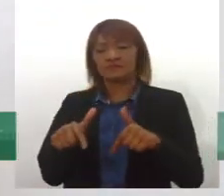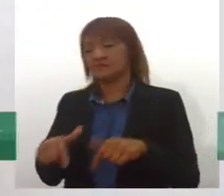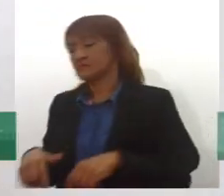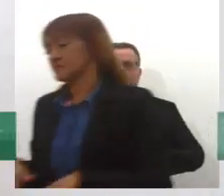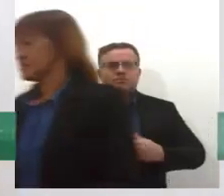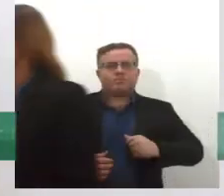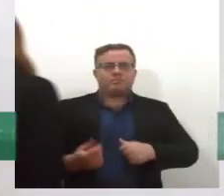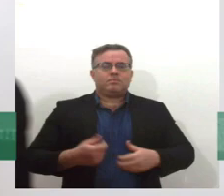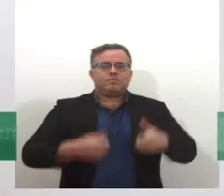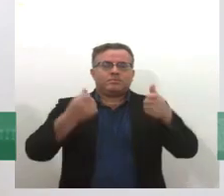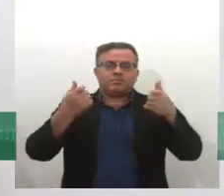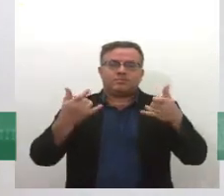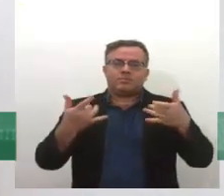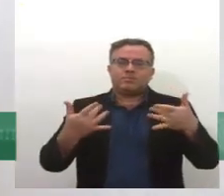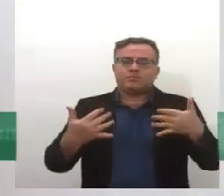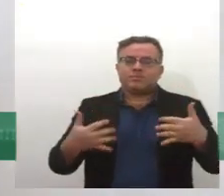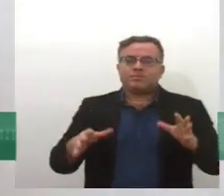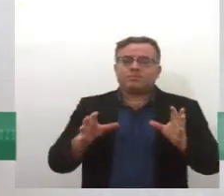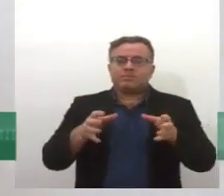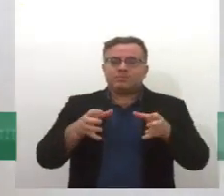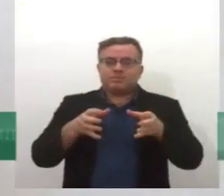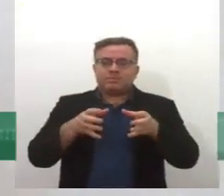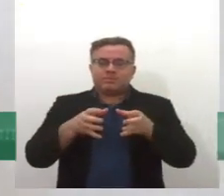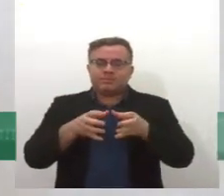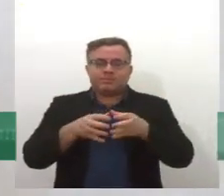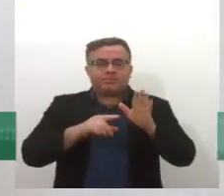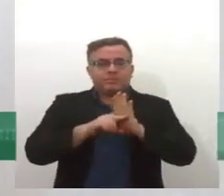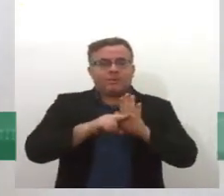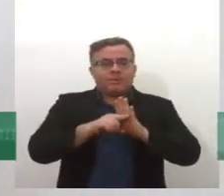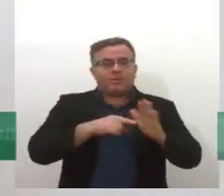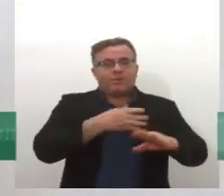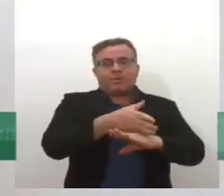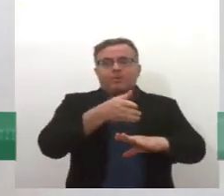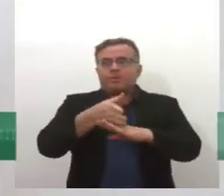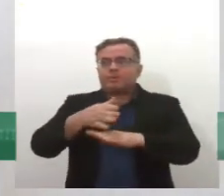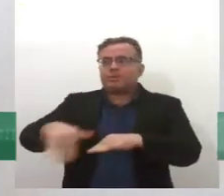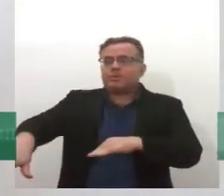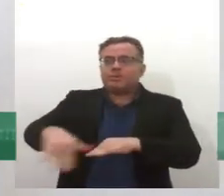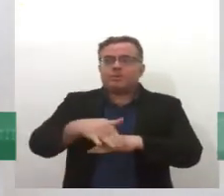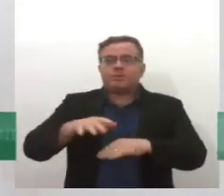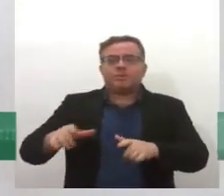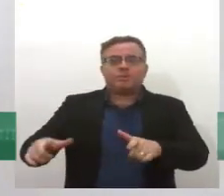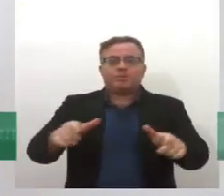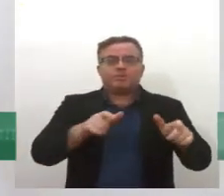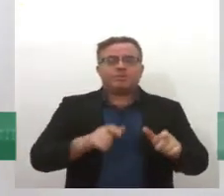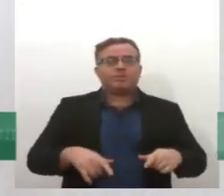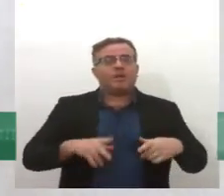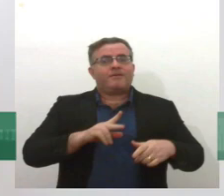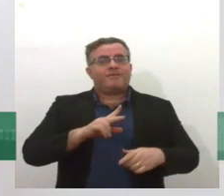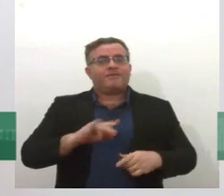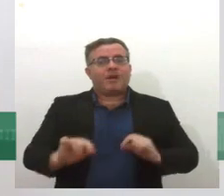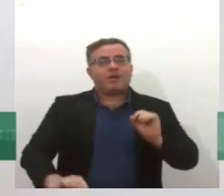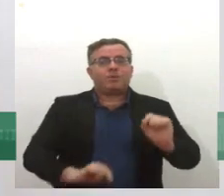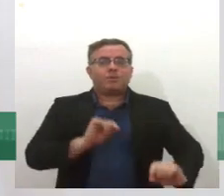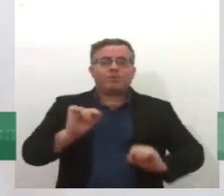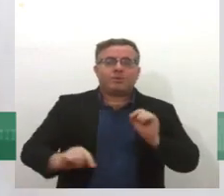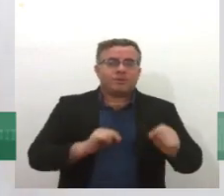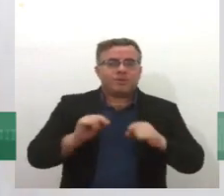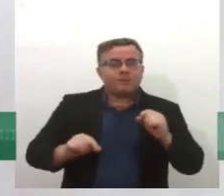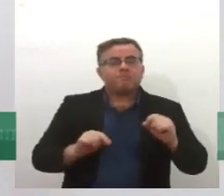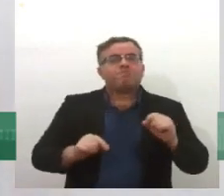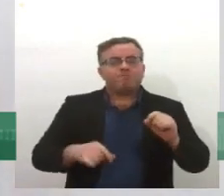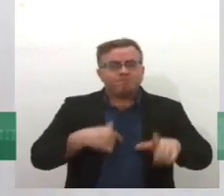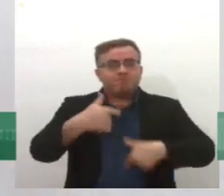da equipe do consultório na rua e o programa redução de danos, por exemplo, que faz um trabalho estritamente territorial